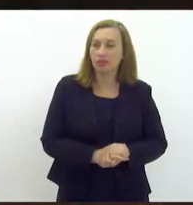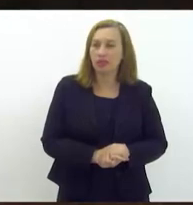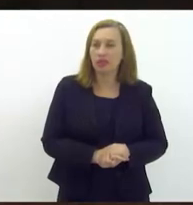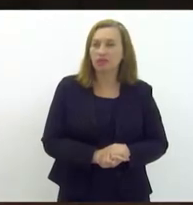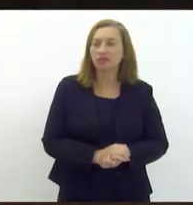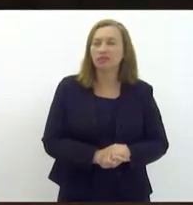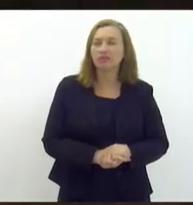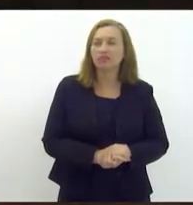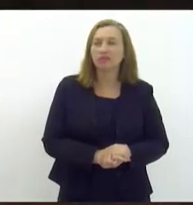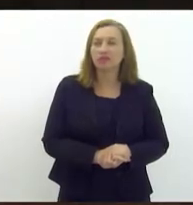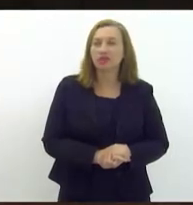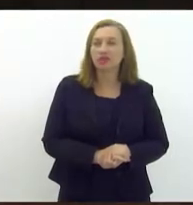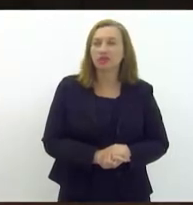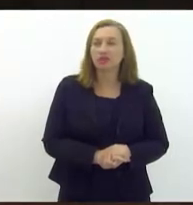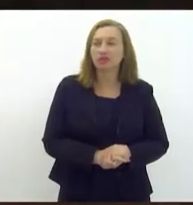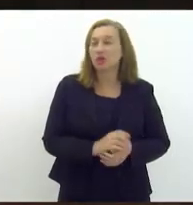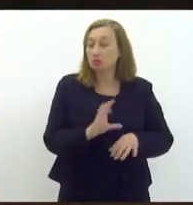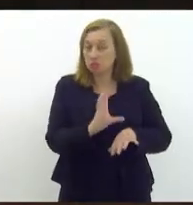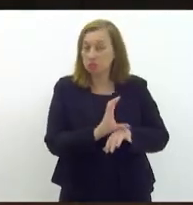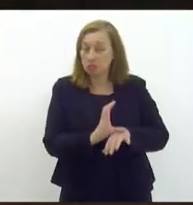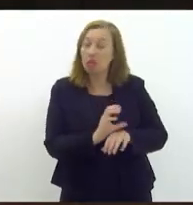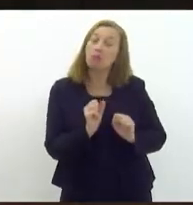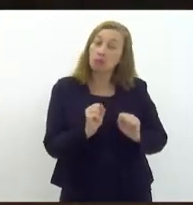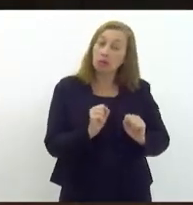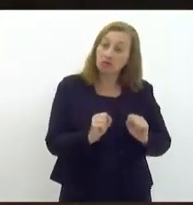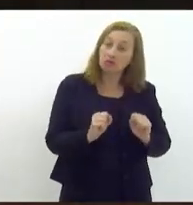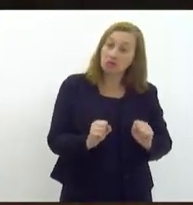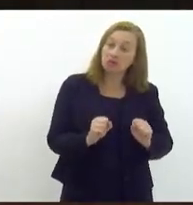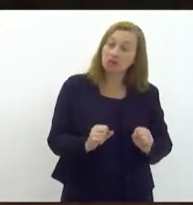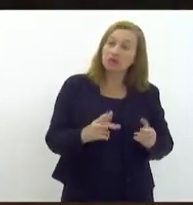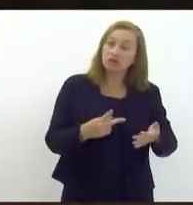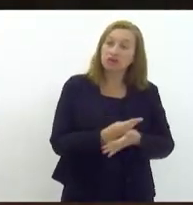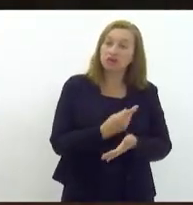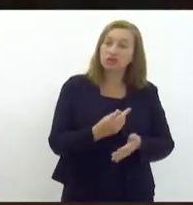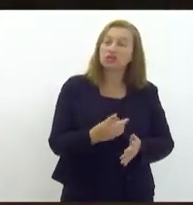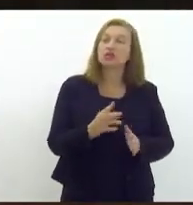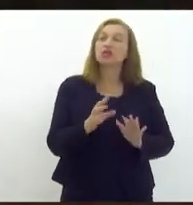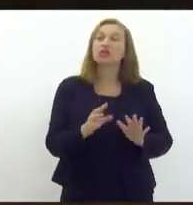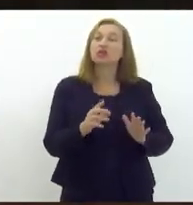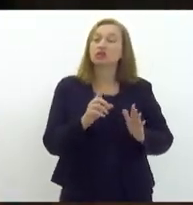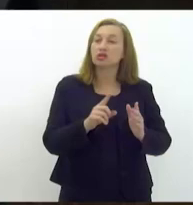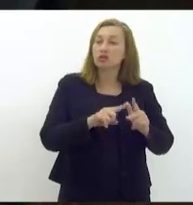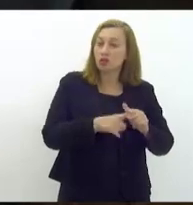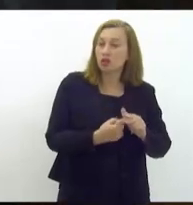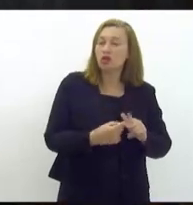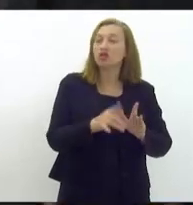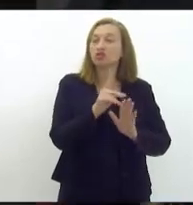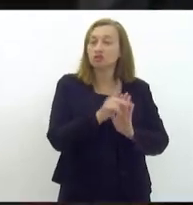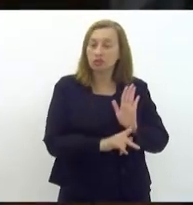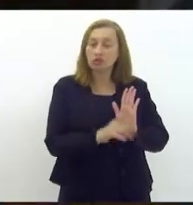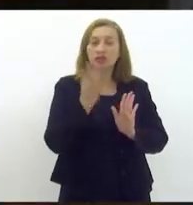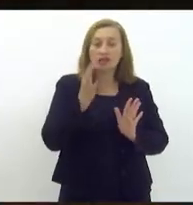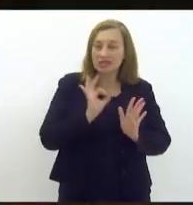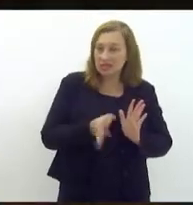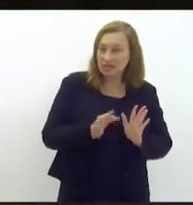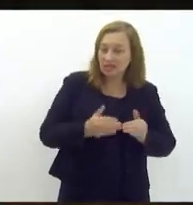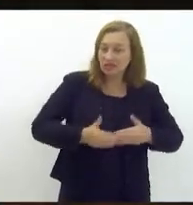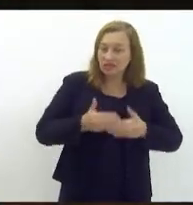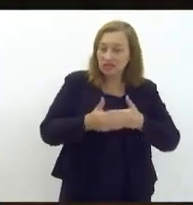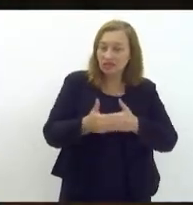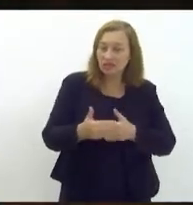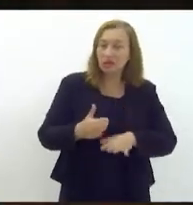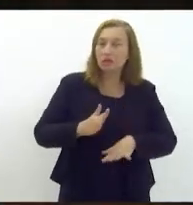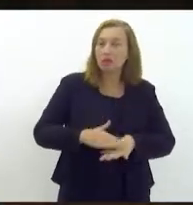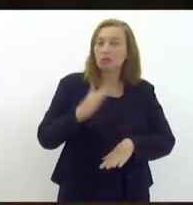tornar prático, por uma questão constitucional, que poderia ser suscitada até num veto, se corrige o projeto, e eu tenho a convicção que se avança para um projeto